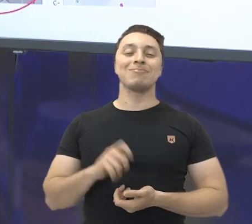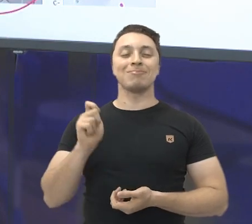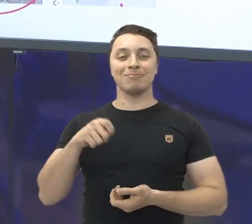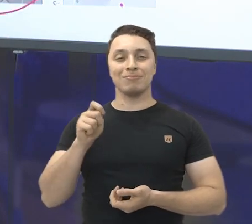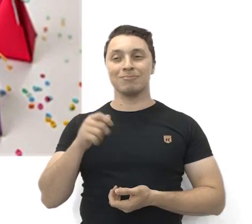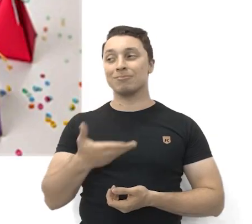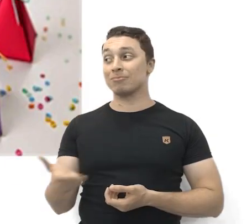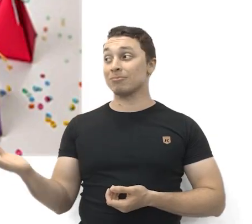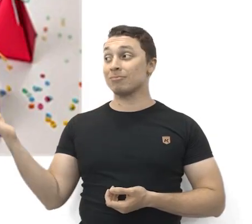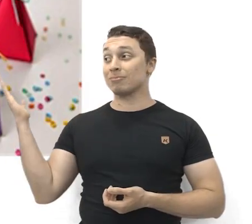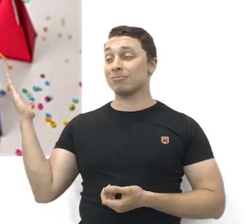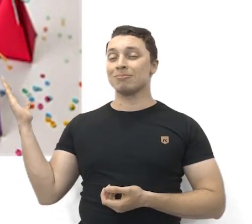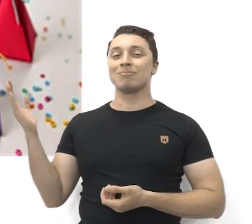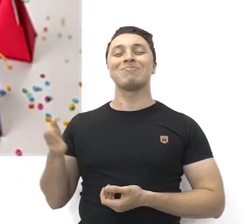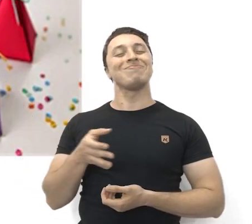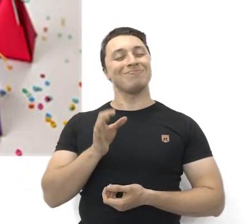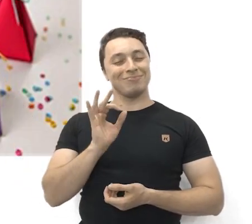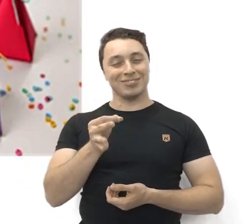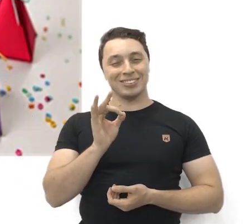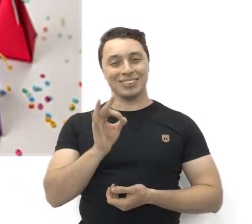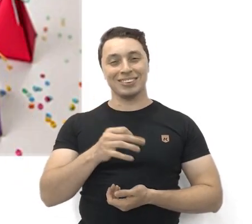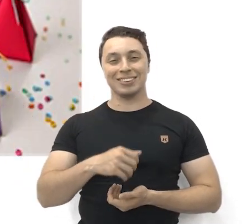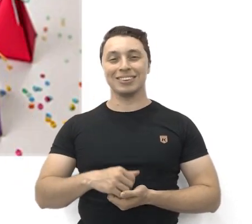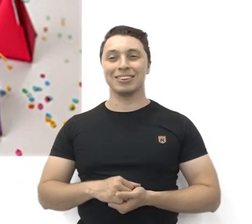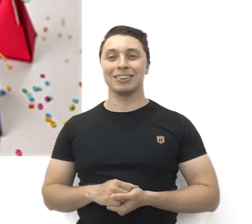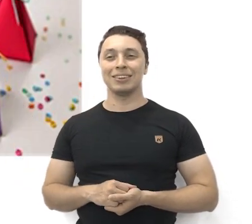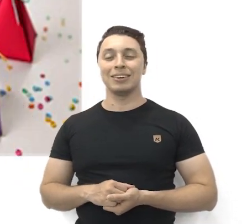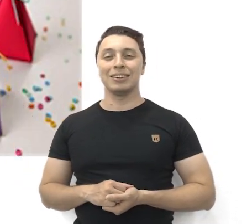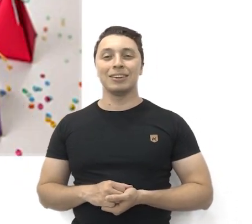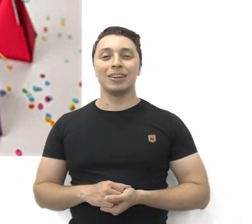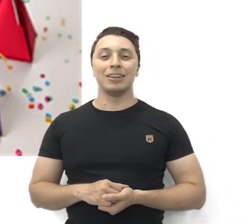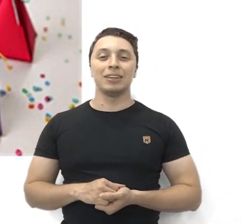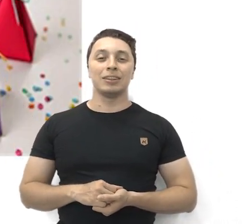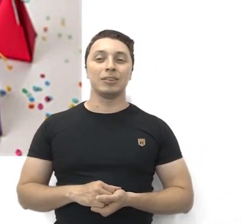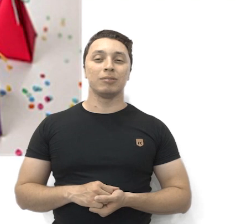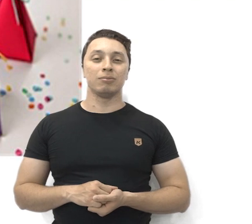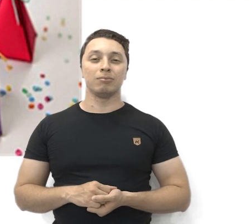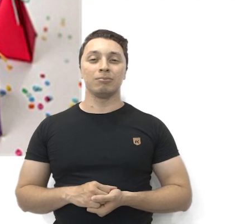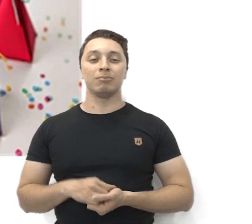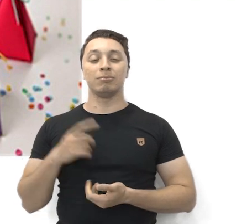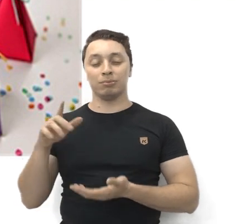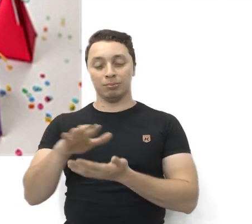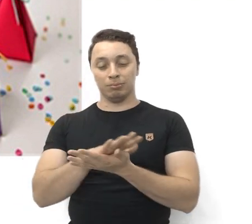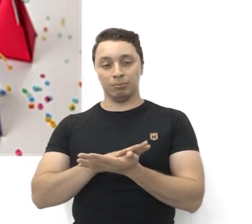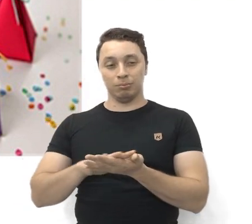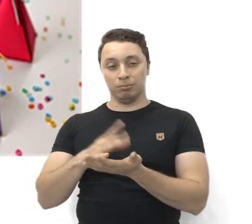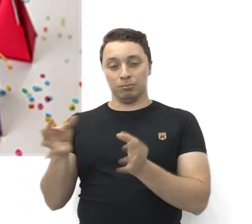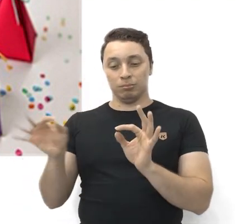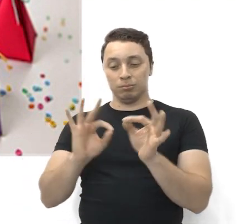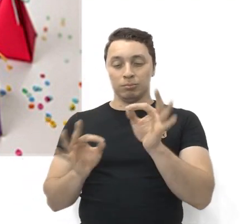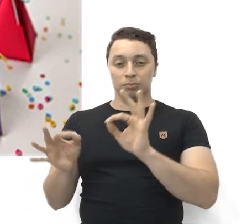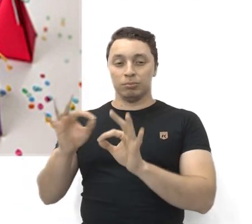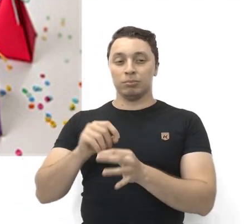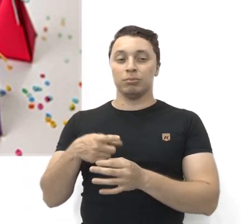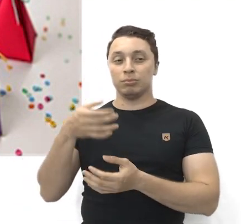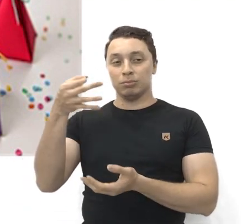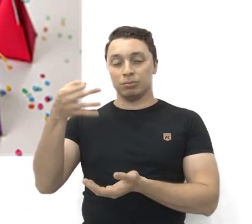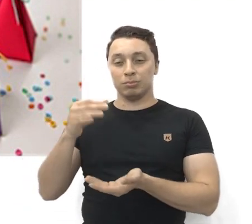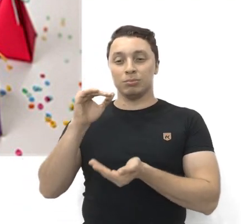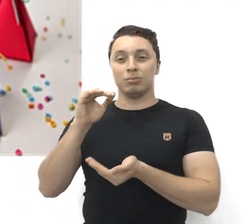latinhas aí. Exatamente. Então, aquilo que era plano, eu tornei a forma